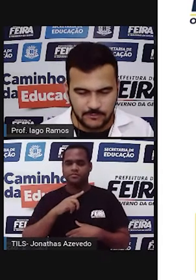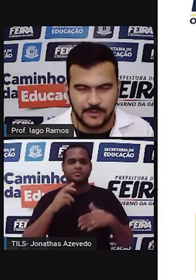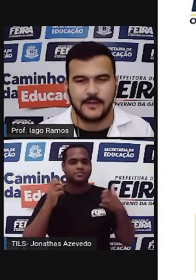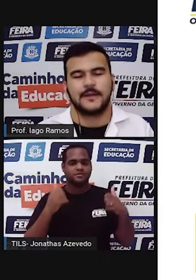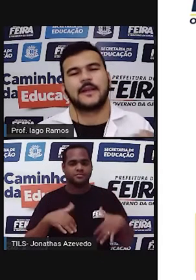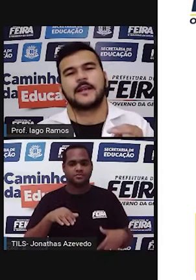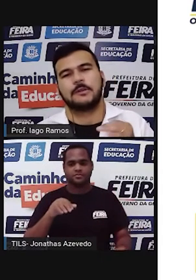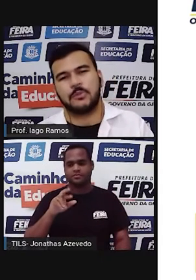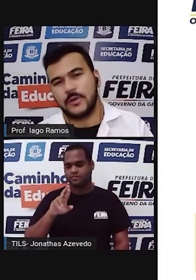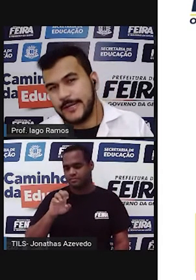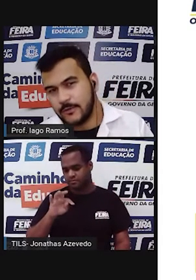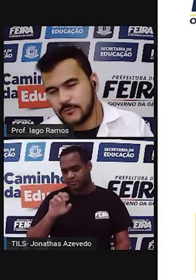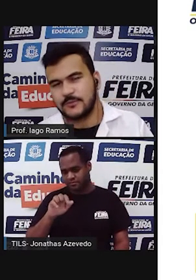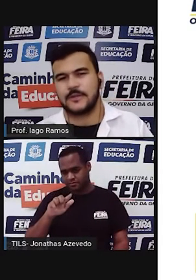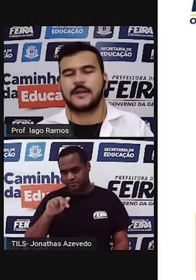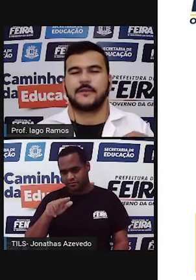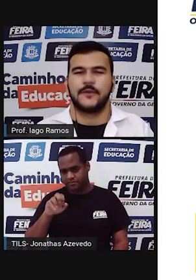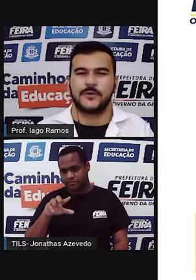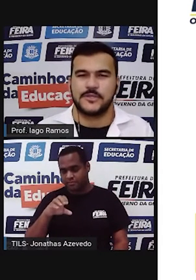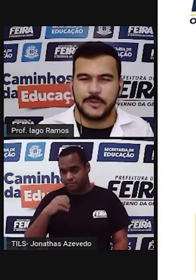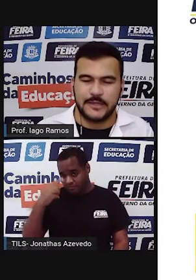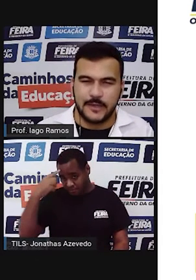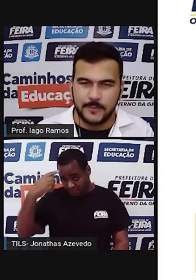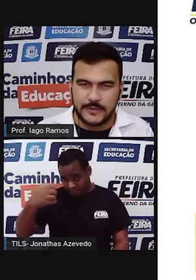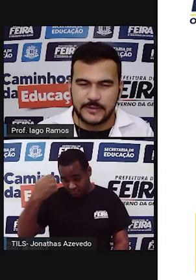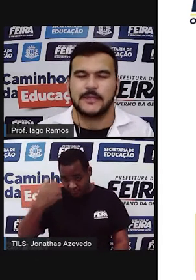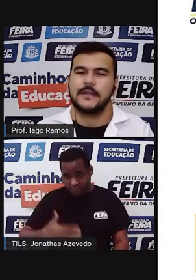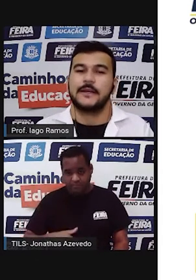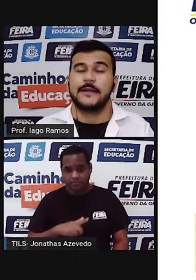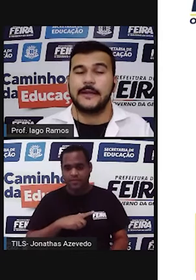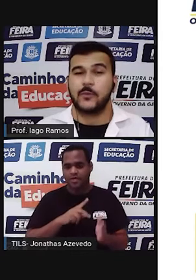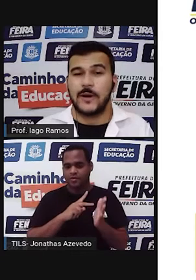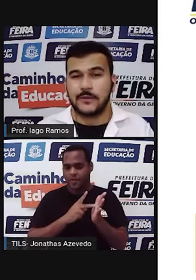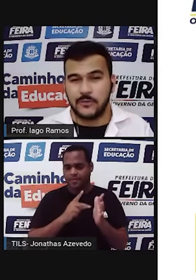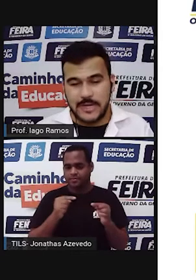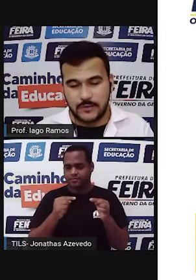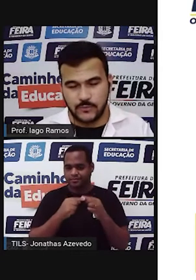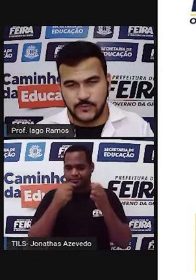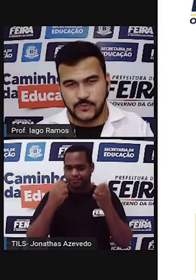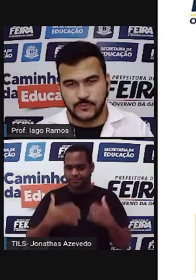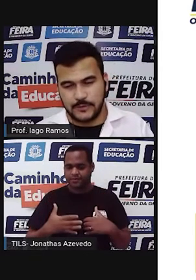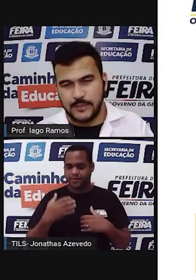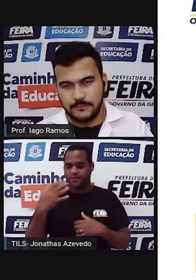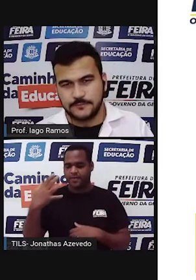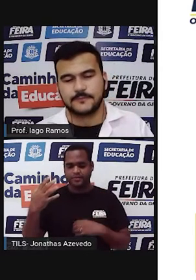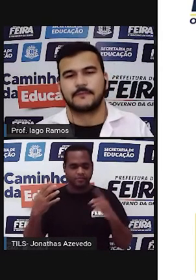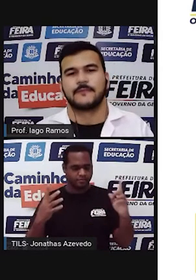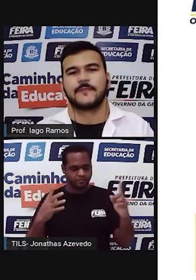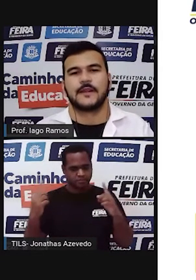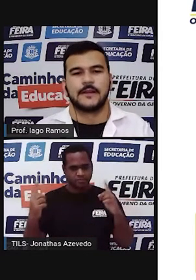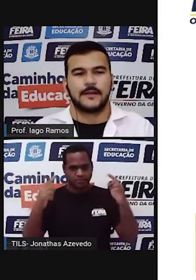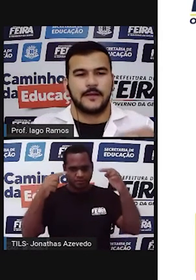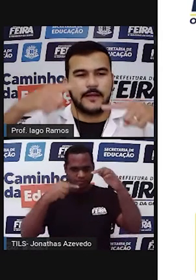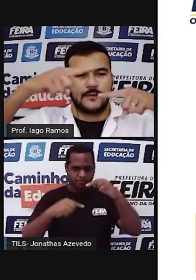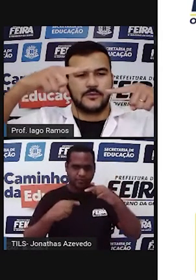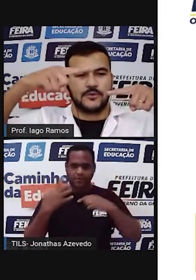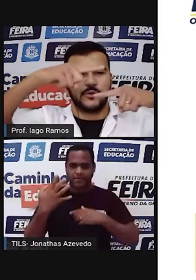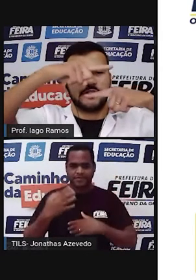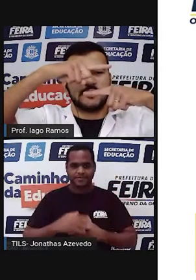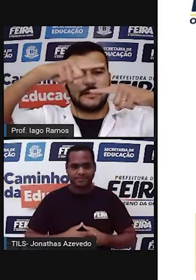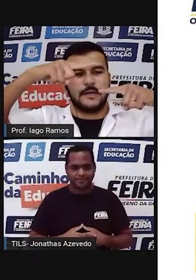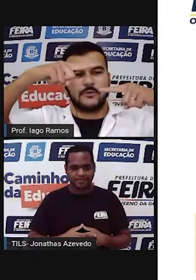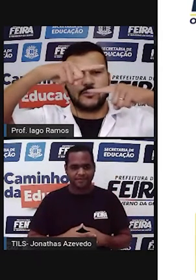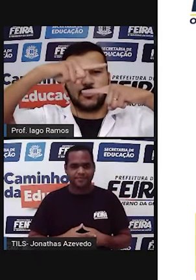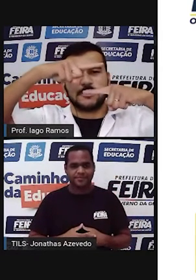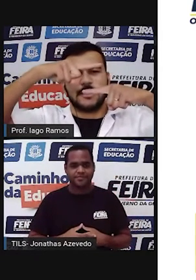Retângulo, que é aquele polígono, aquela figura geométrica plana, que tem quatro lados, né? Os